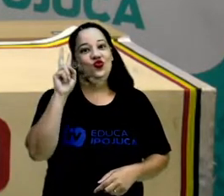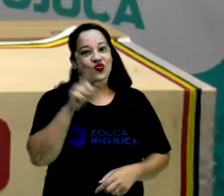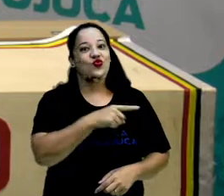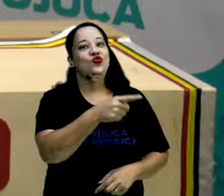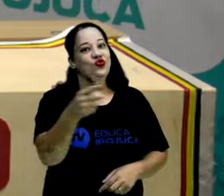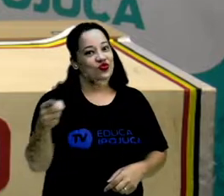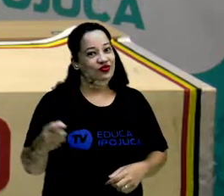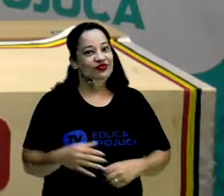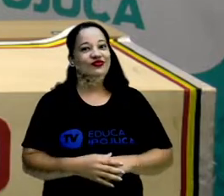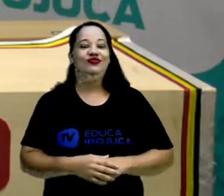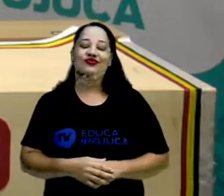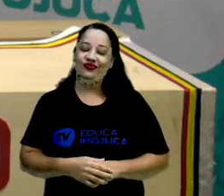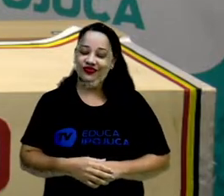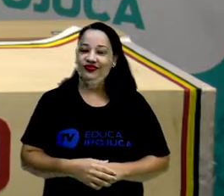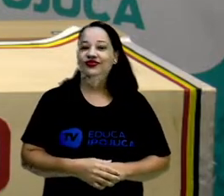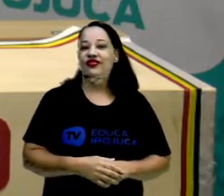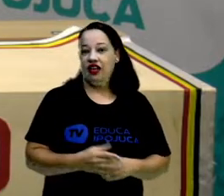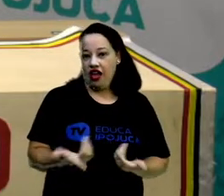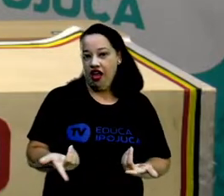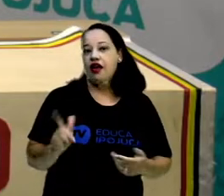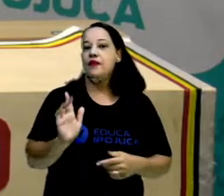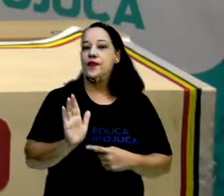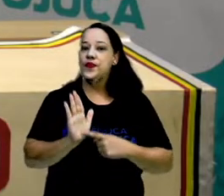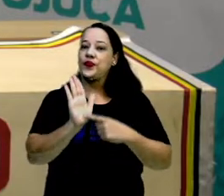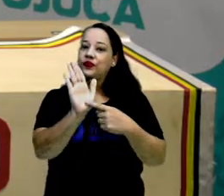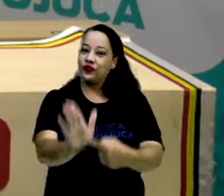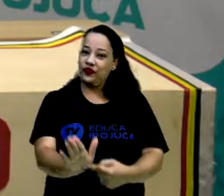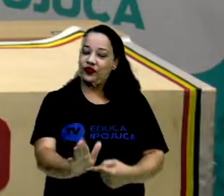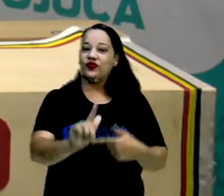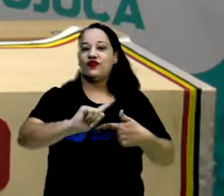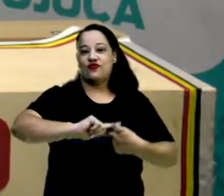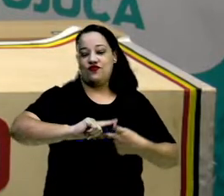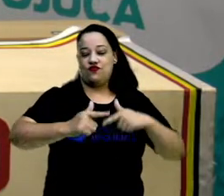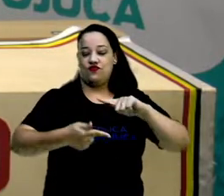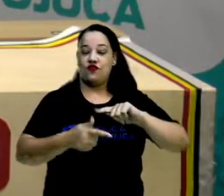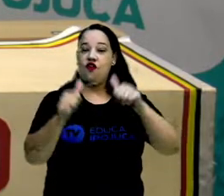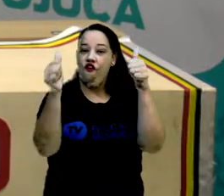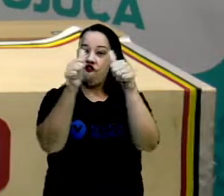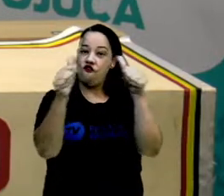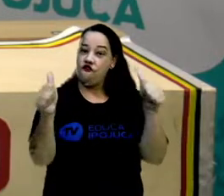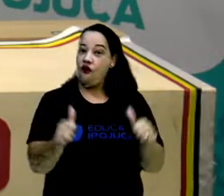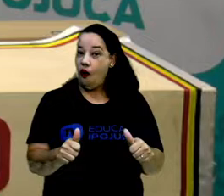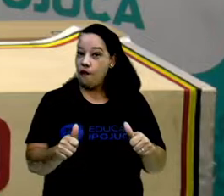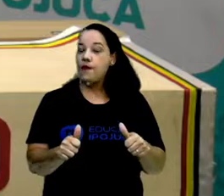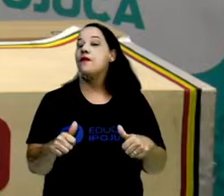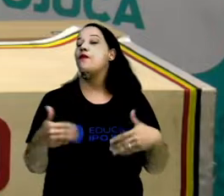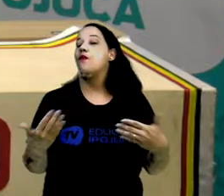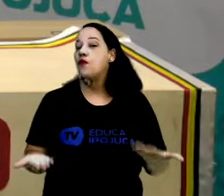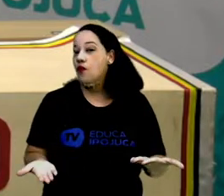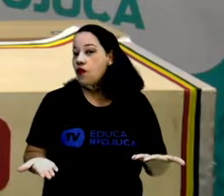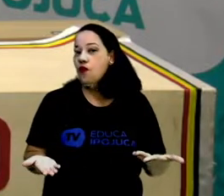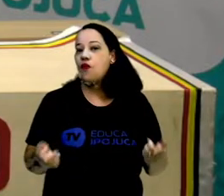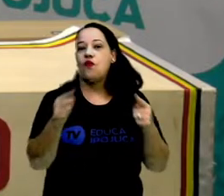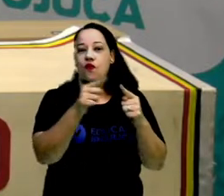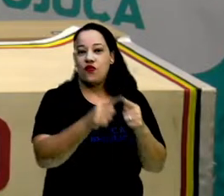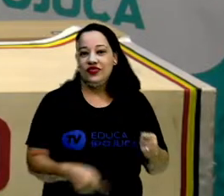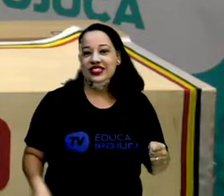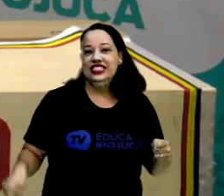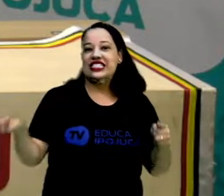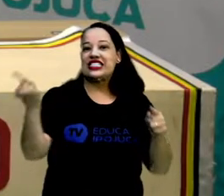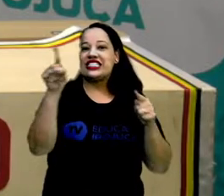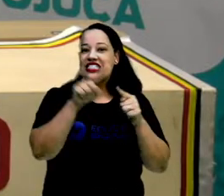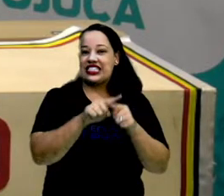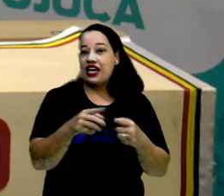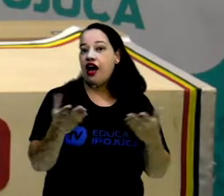vocês uma dessas formas geométricas e quer que vocês prestem bastante atenção na historinha